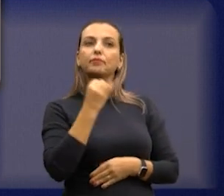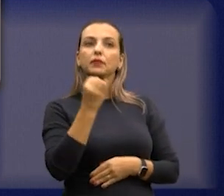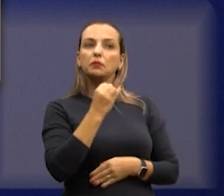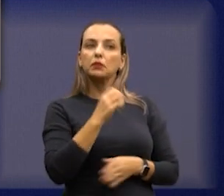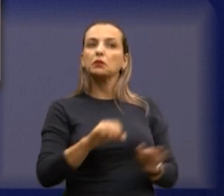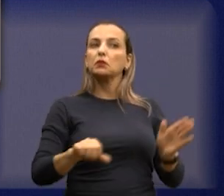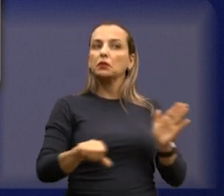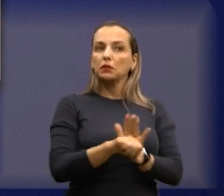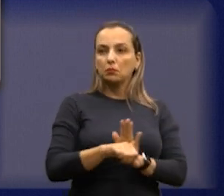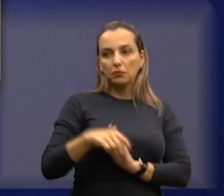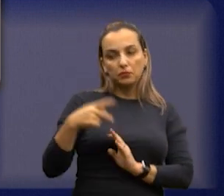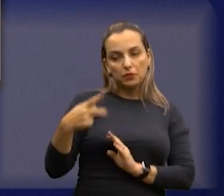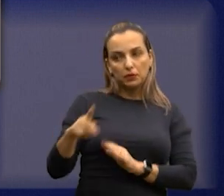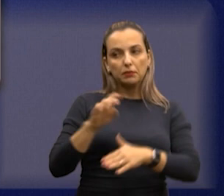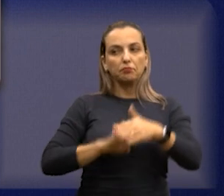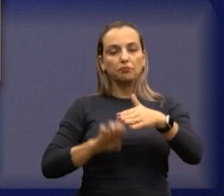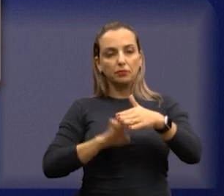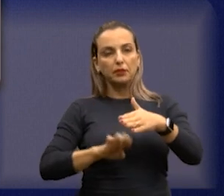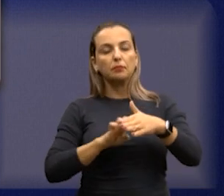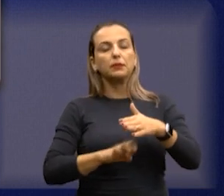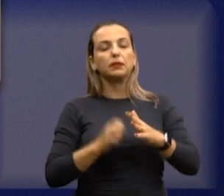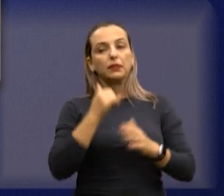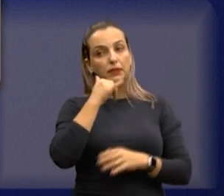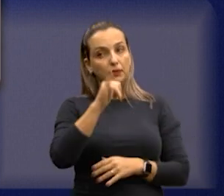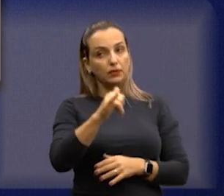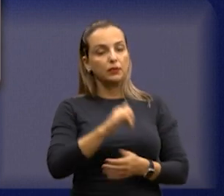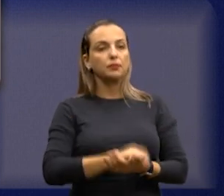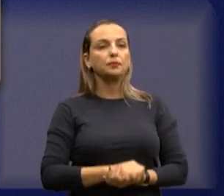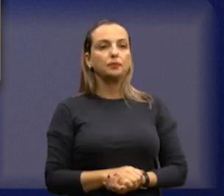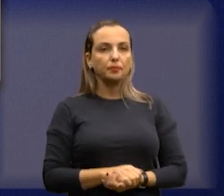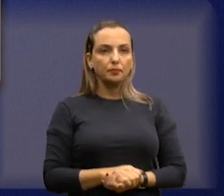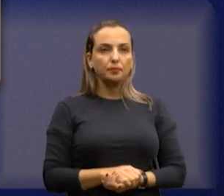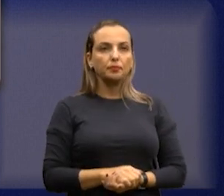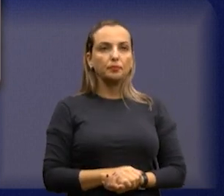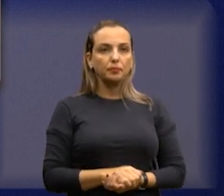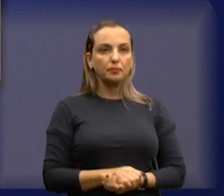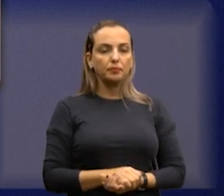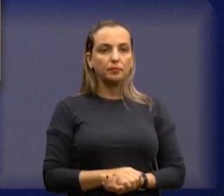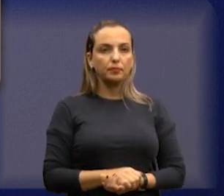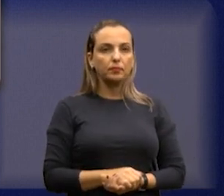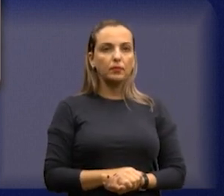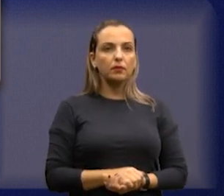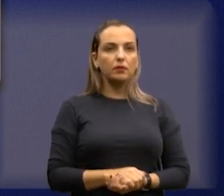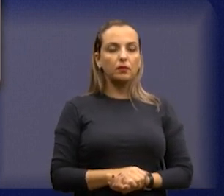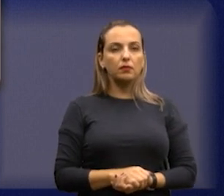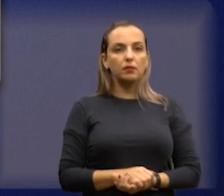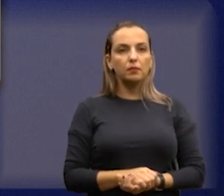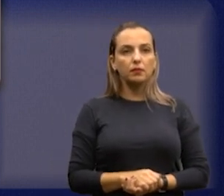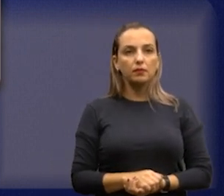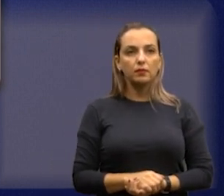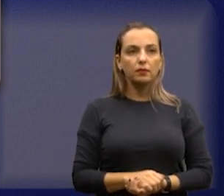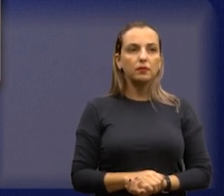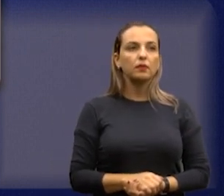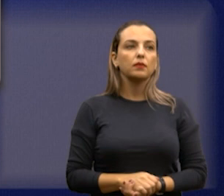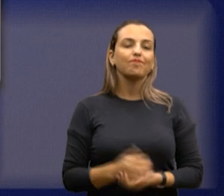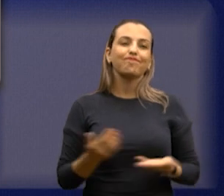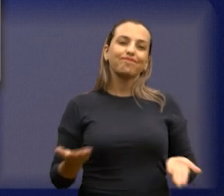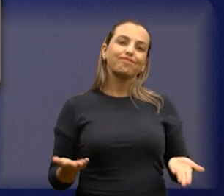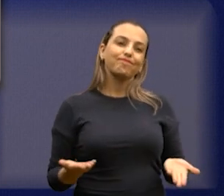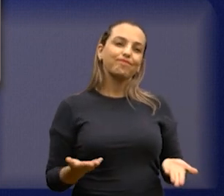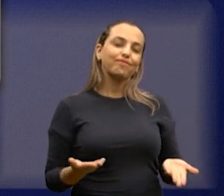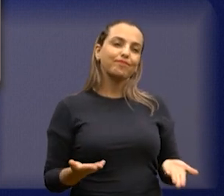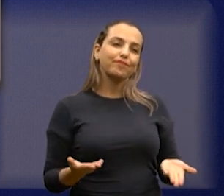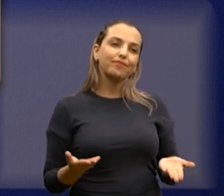vocês aí, viu, porque, pelo amor de Deus, né? Olha, e está para cair. Tem tempo ainda? Se tiver tempo ainda? Oh, 40